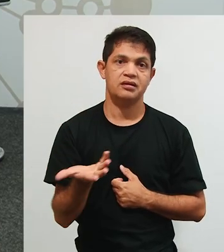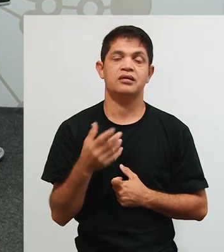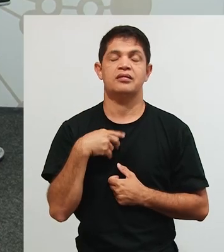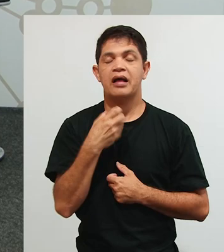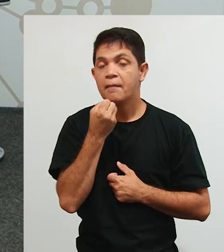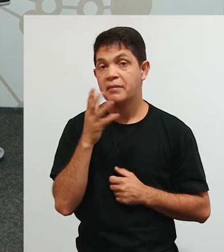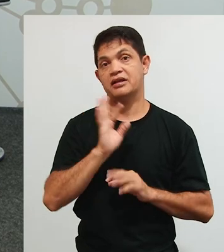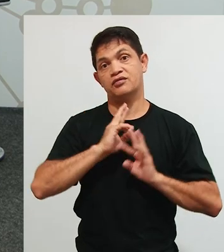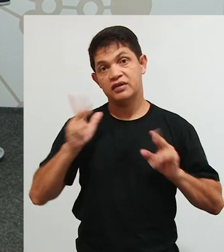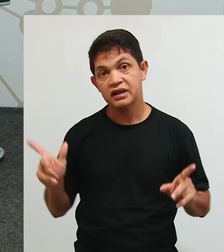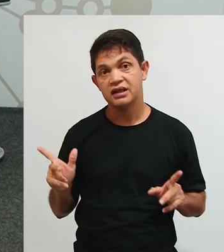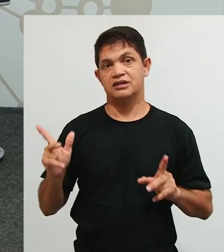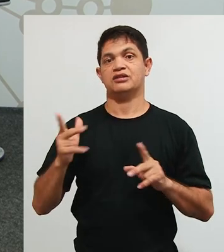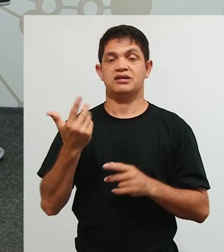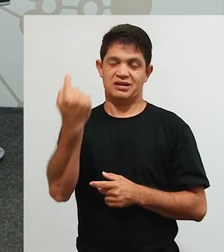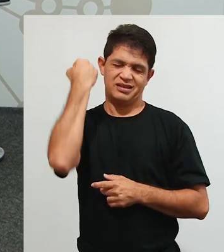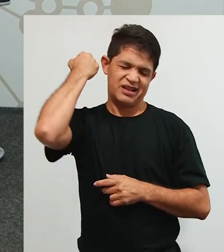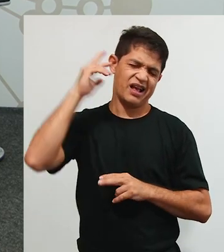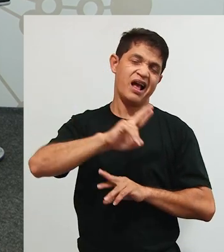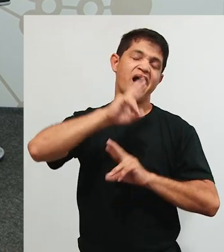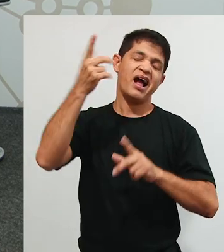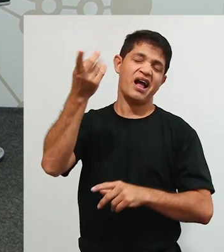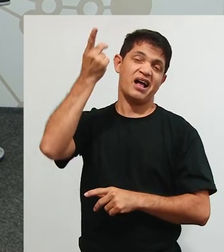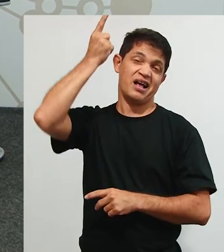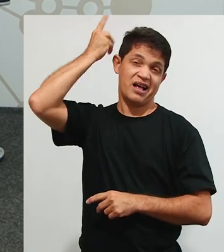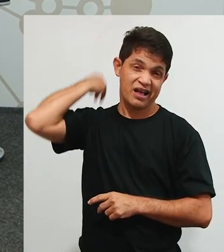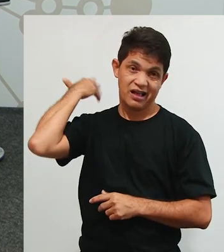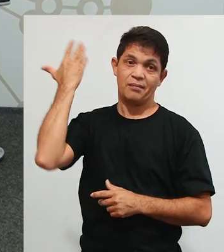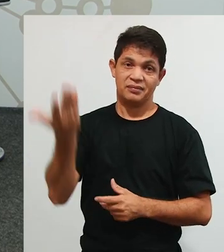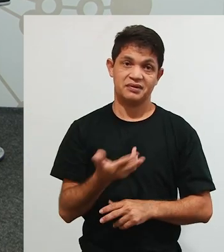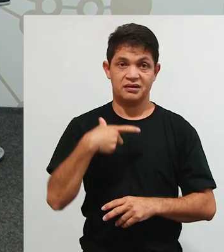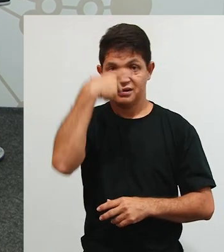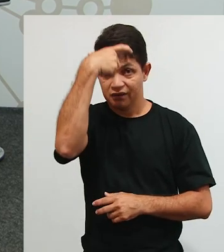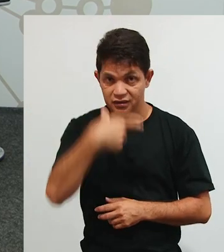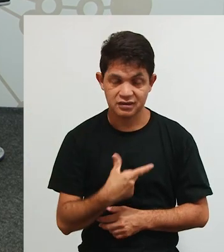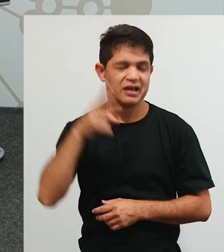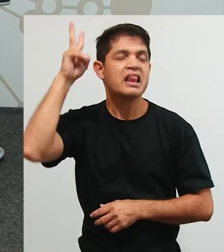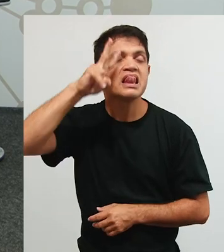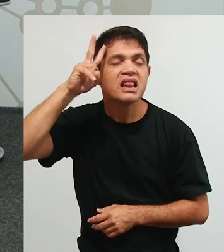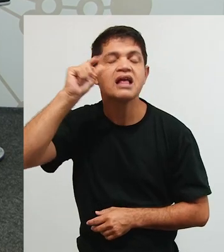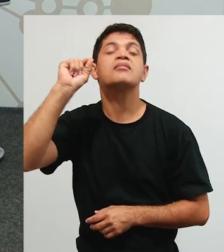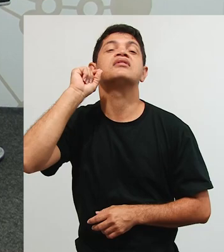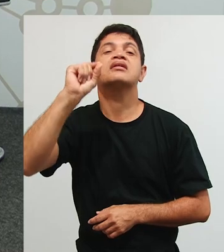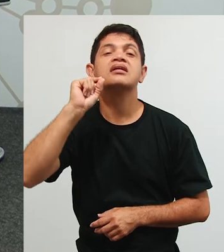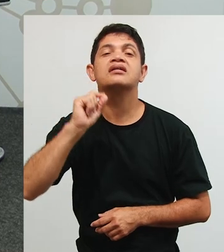tenha sido educada nessa época, alfabetizada nessa época. Vocês lembram